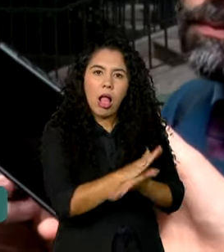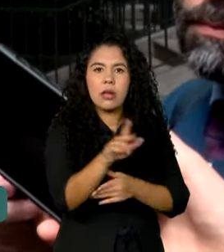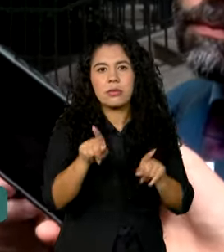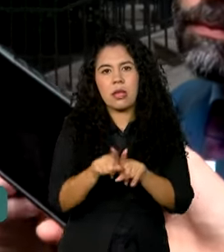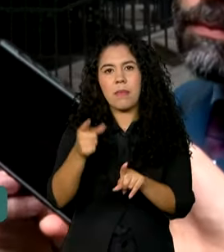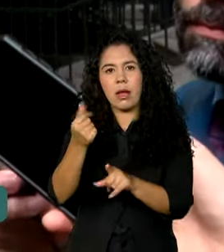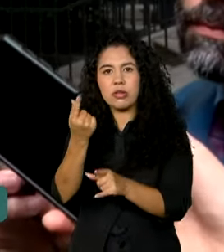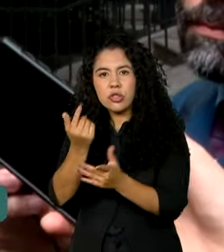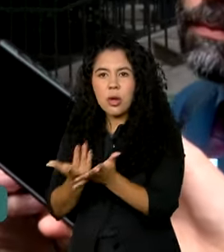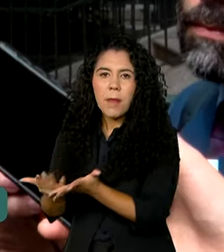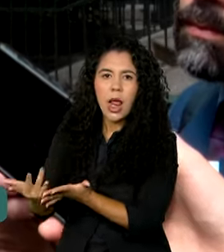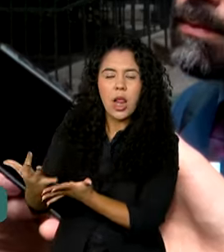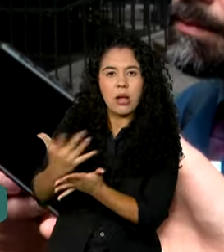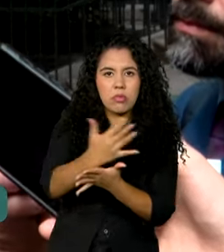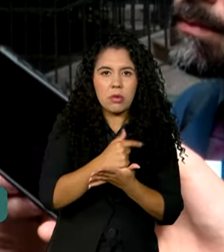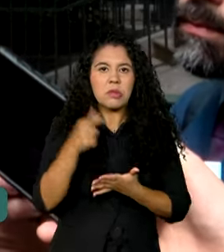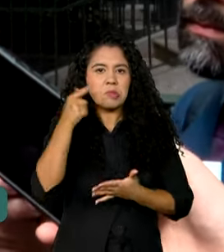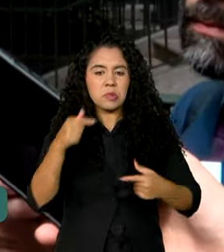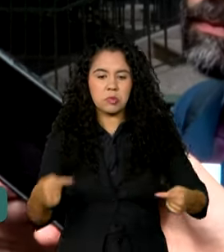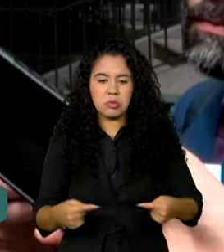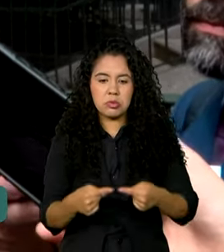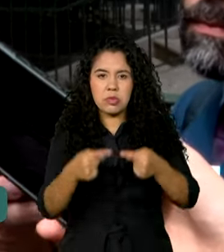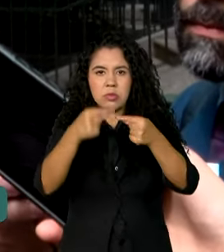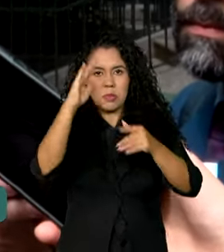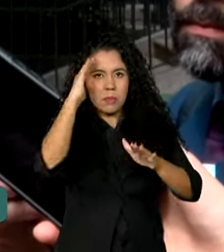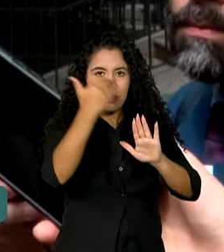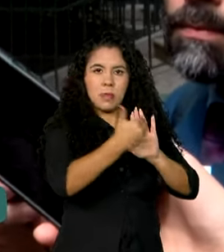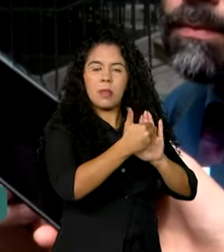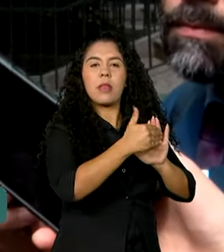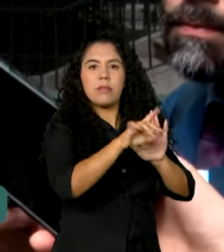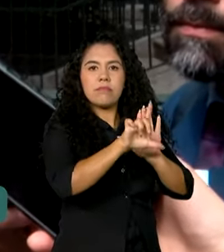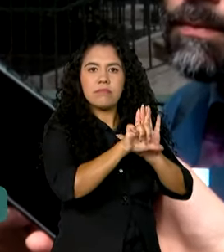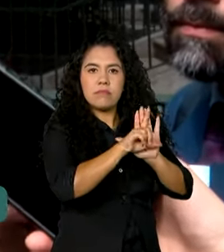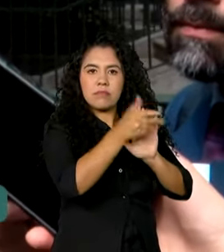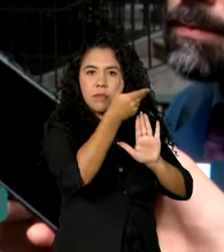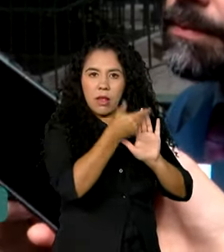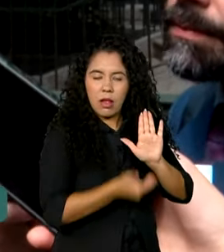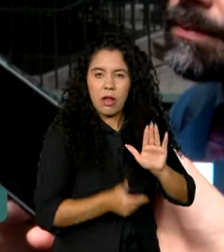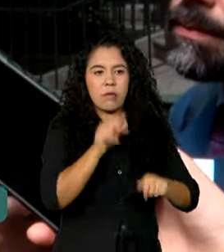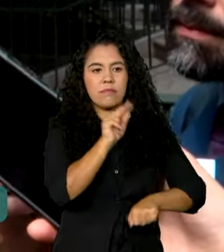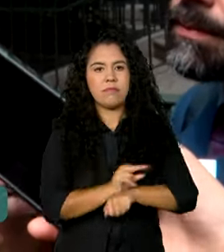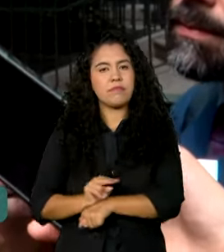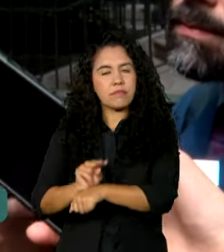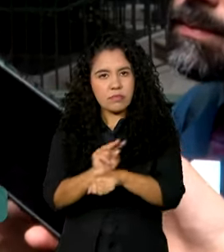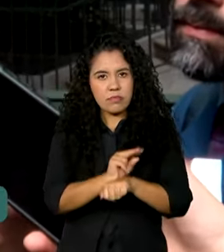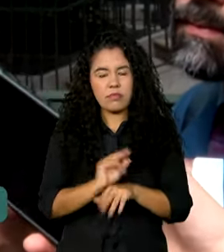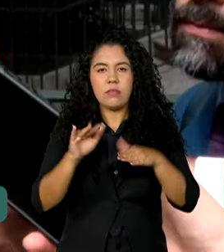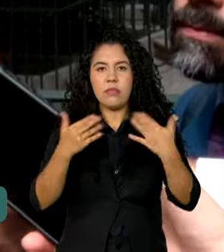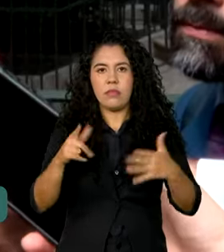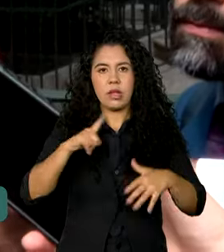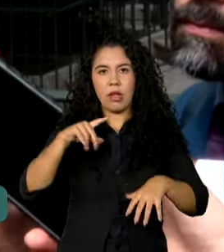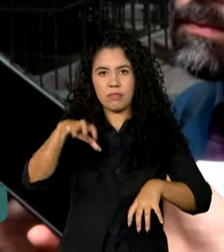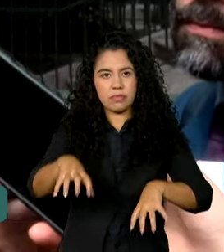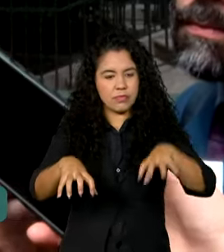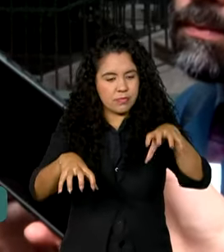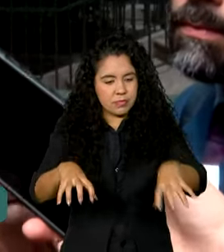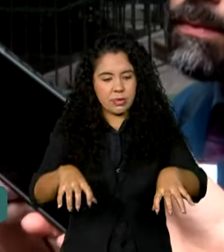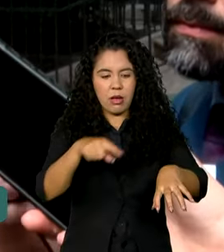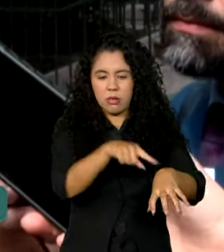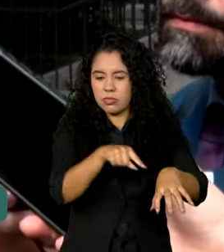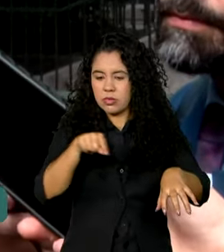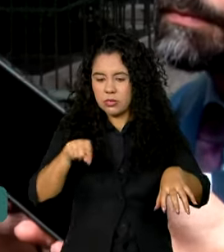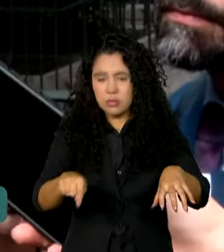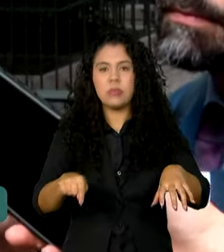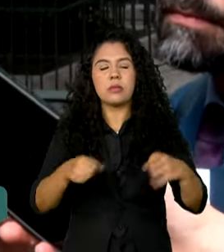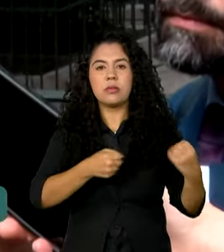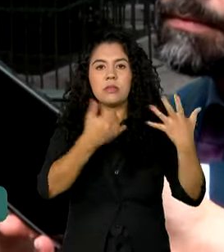estão condizentes com o arcabouço fiscal. Então, os... Até aqui, duas agências passaram por aqui. Todas fizeram